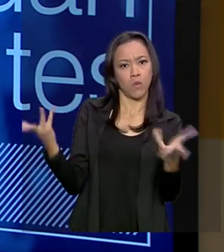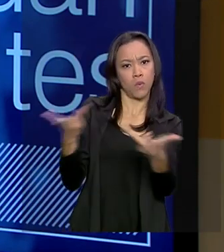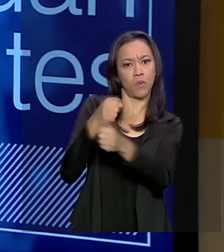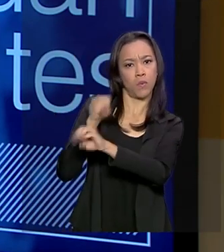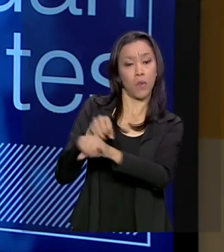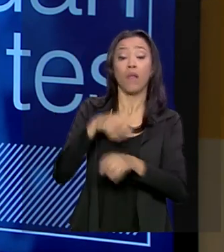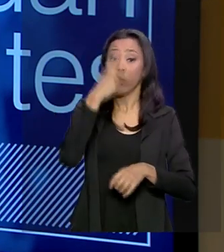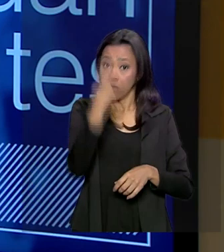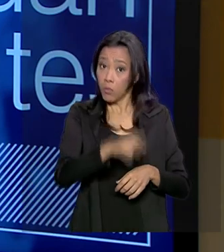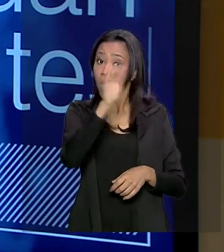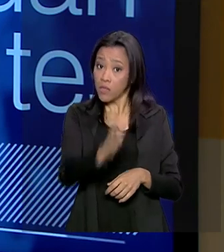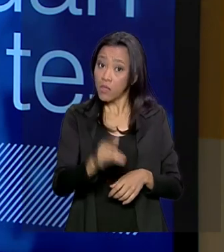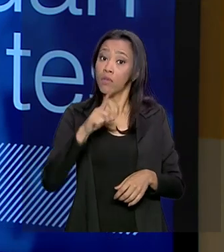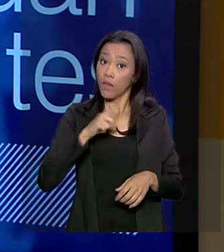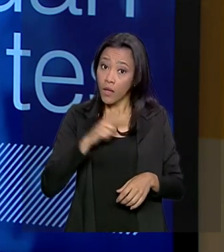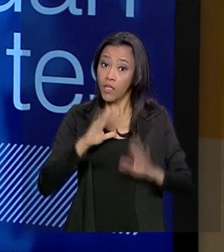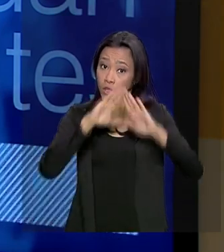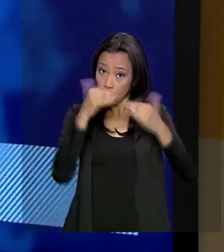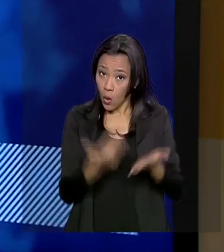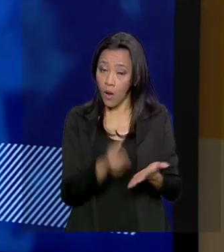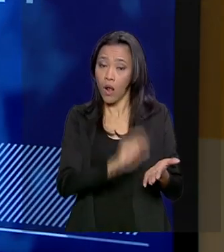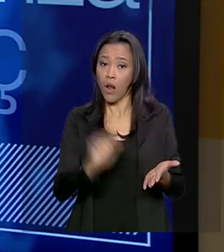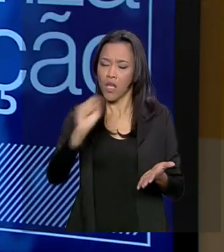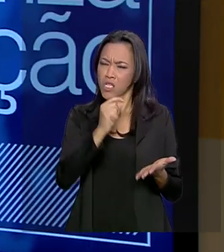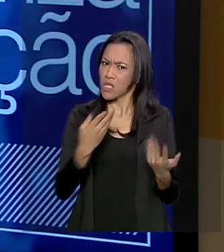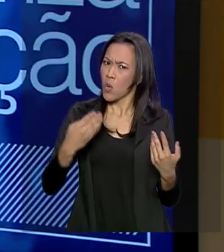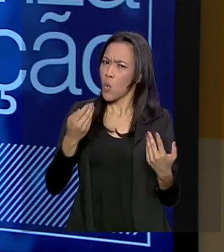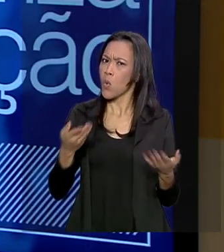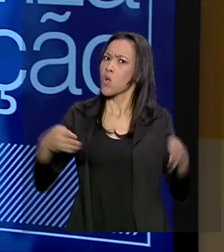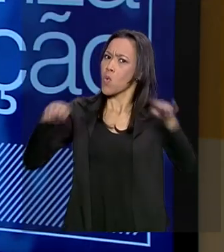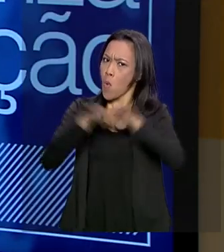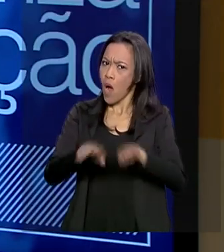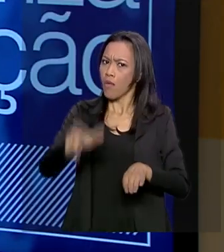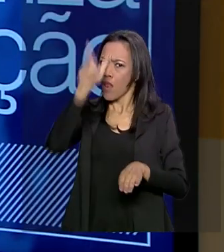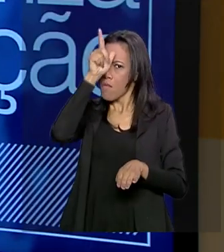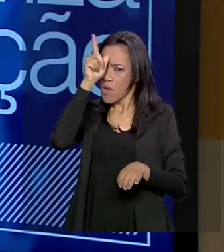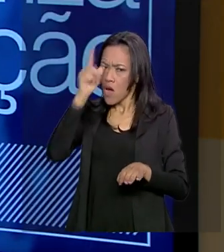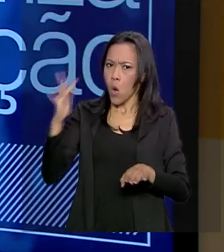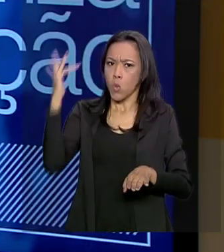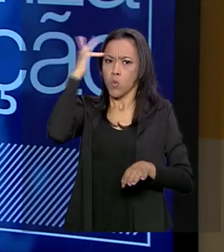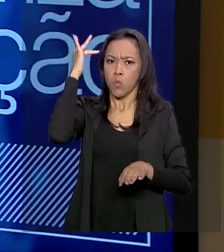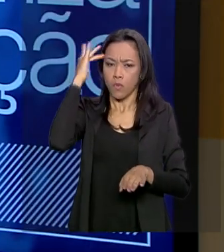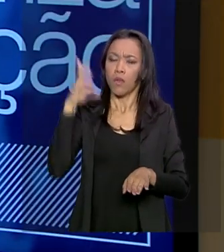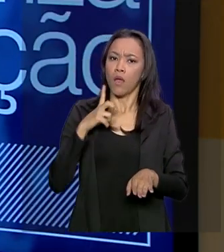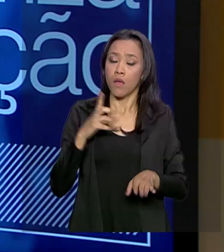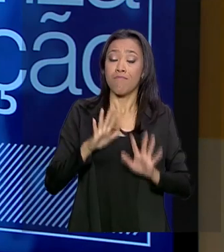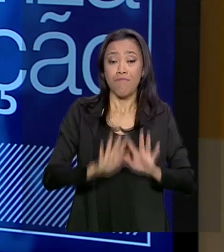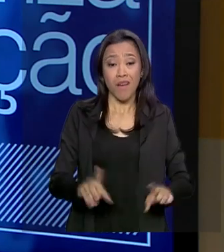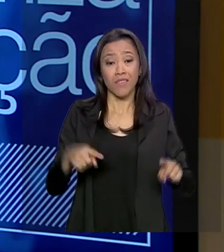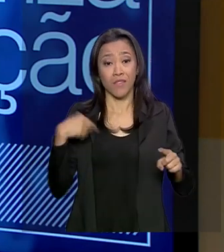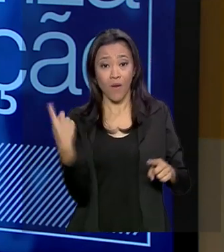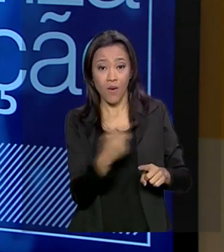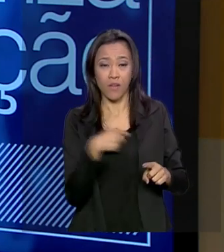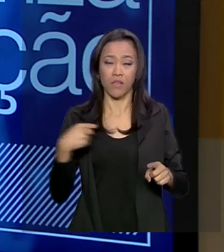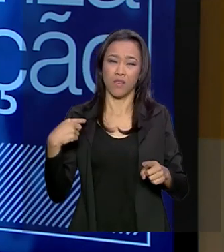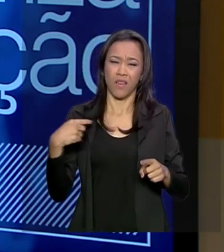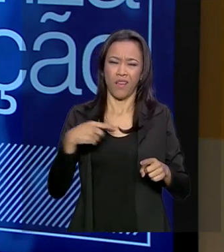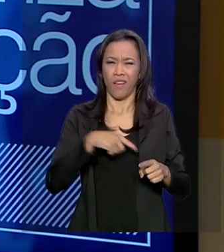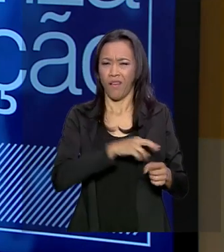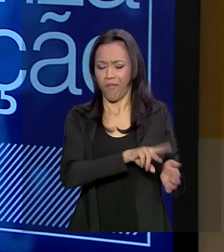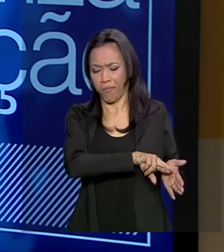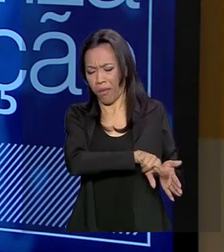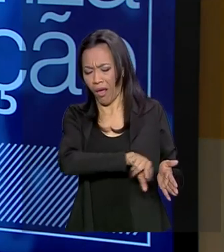têm patamares iguais aos da Alemanha. Só que, na média, como a gente adota uma série de erros, desde o método